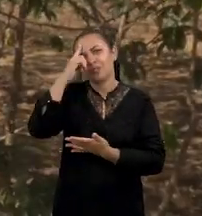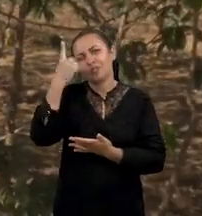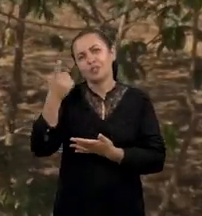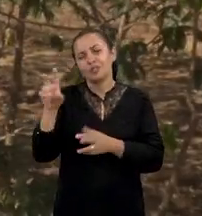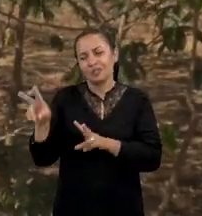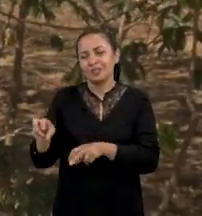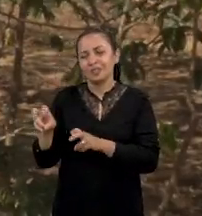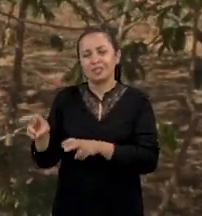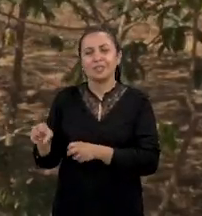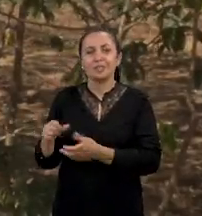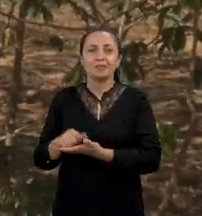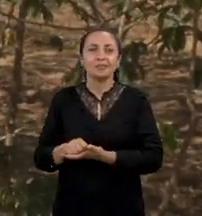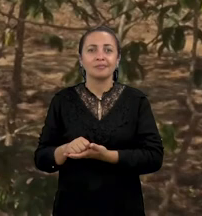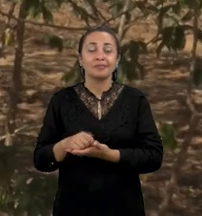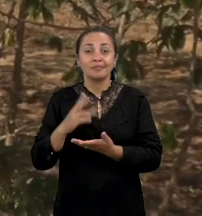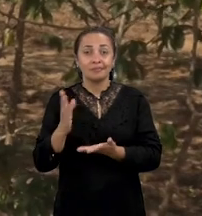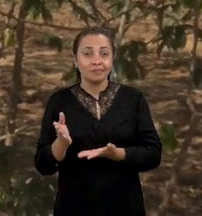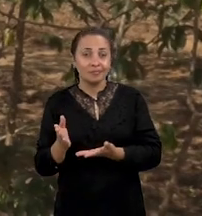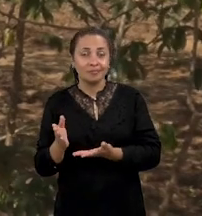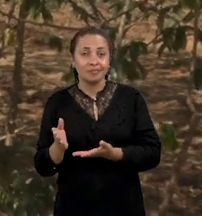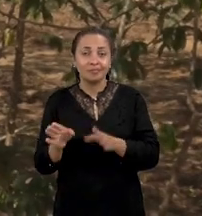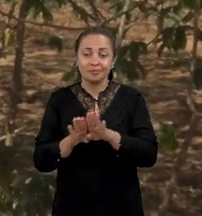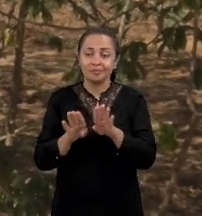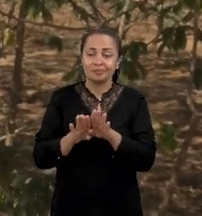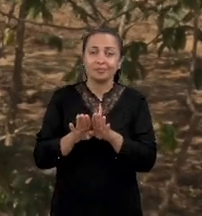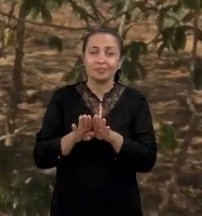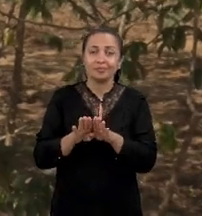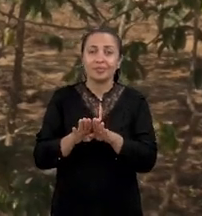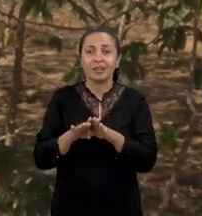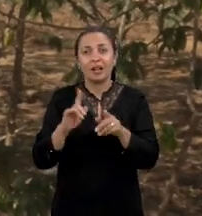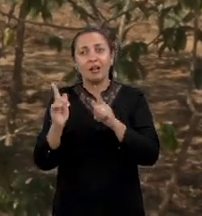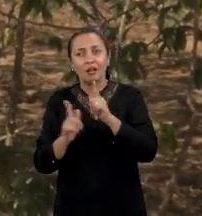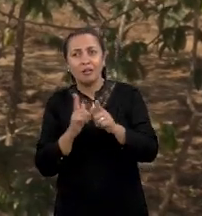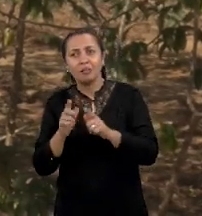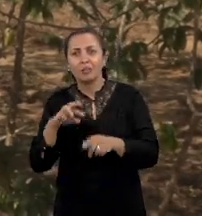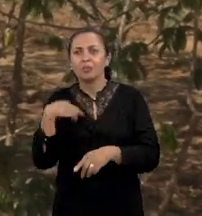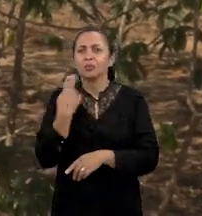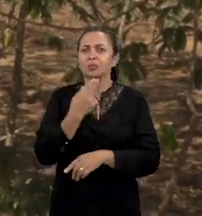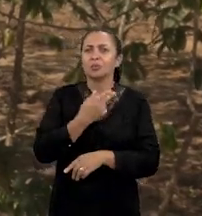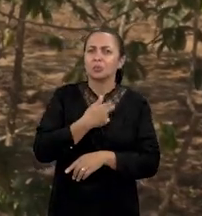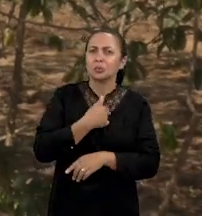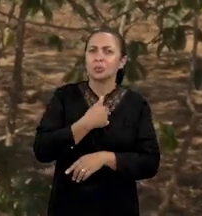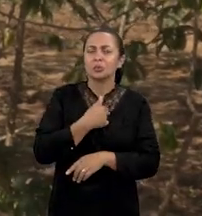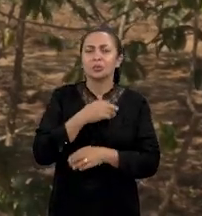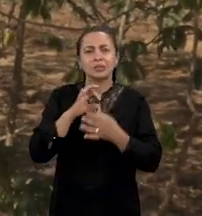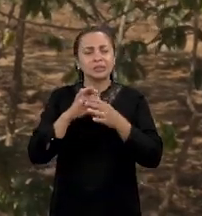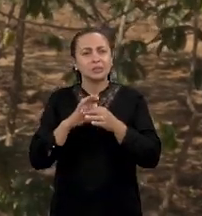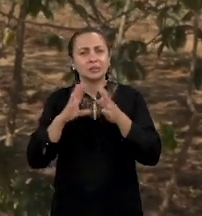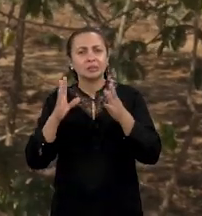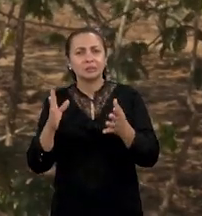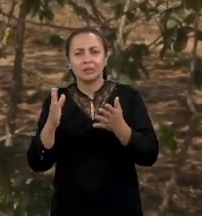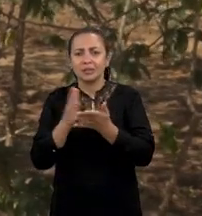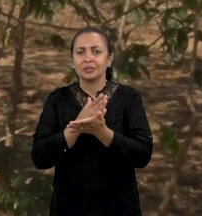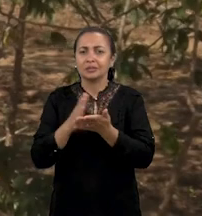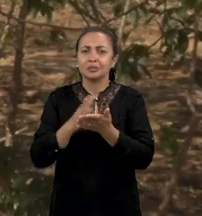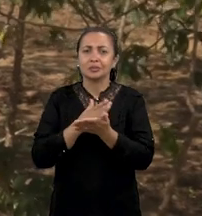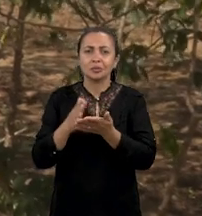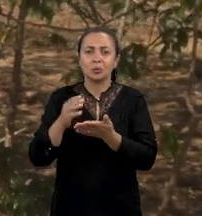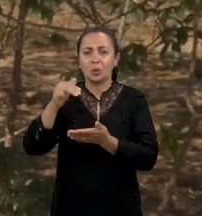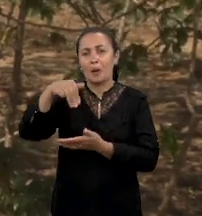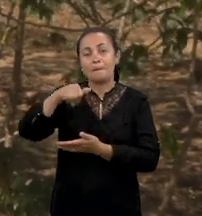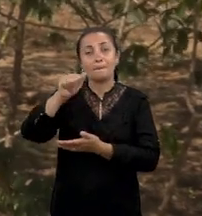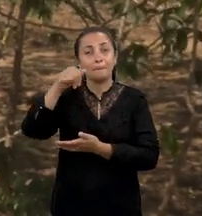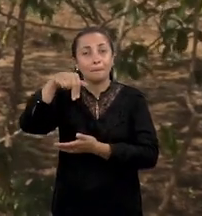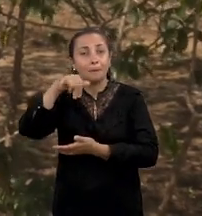dias de campo. E elas são, geralmente a gente disponibiliza algumas